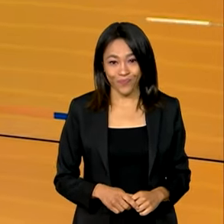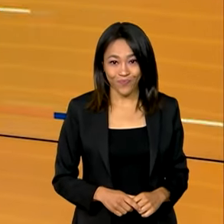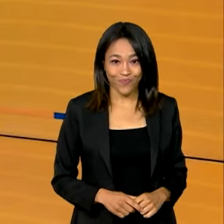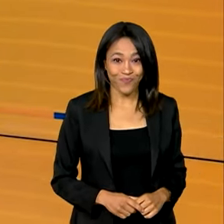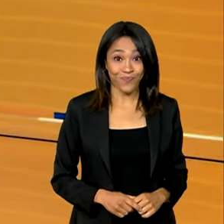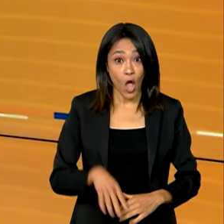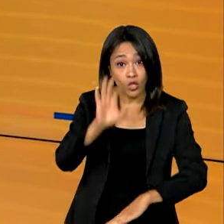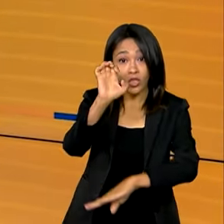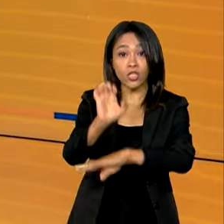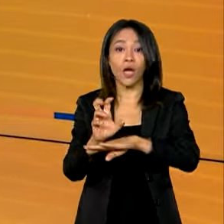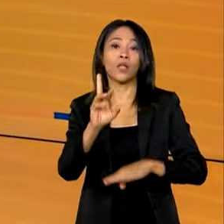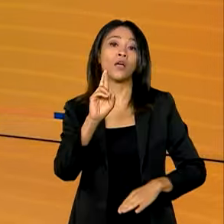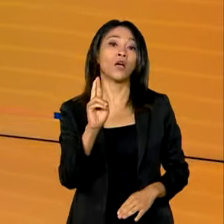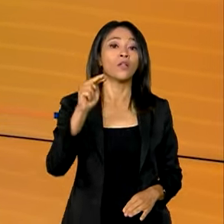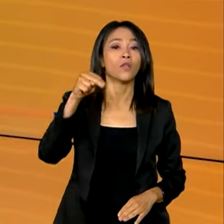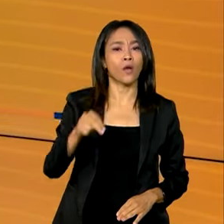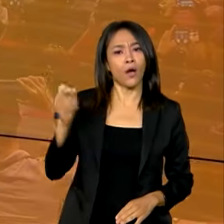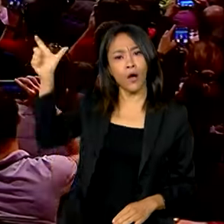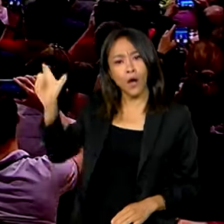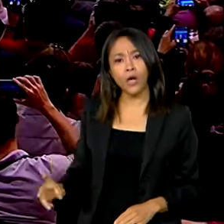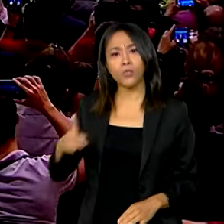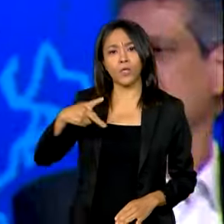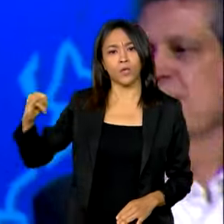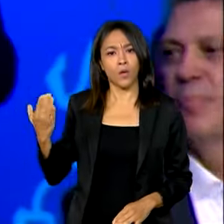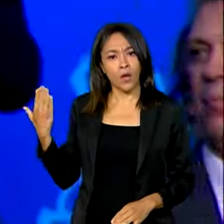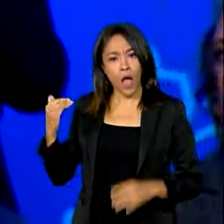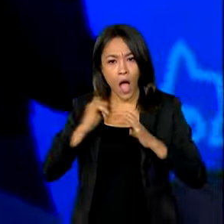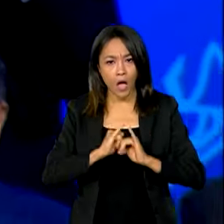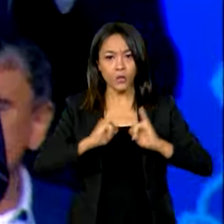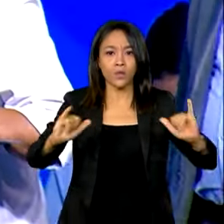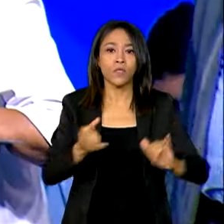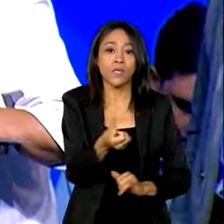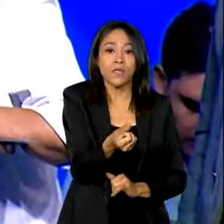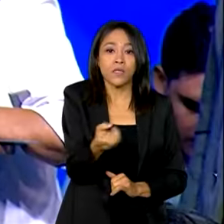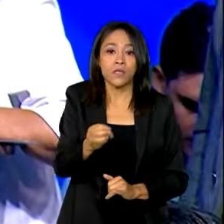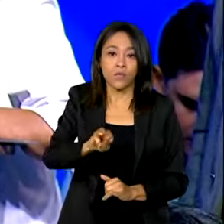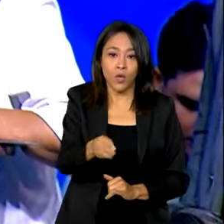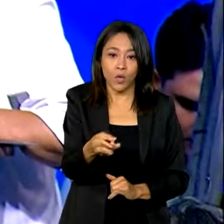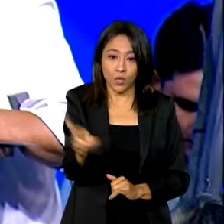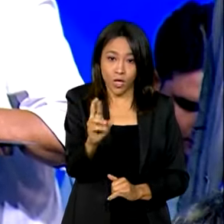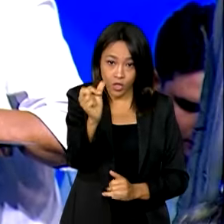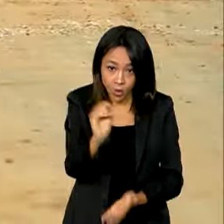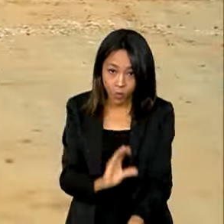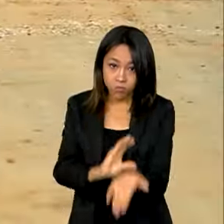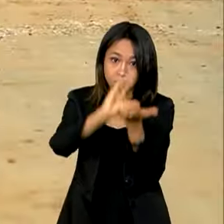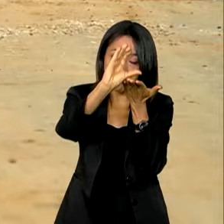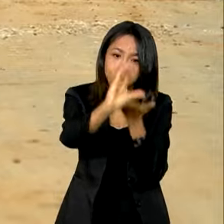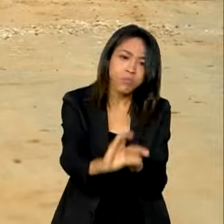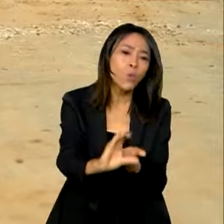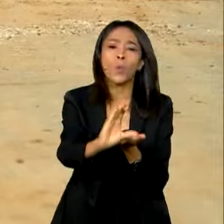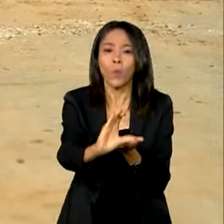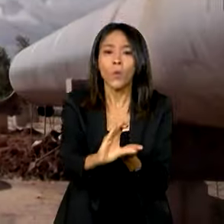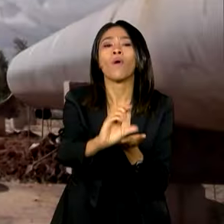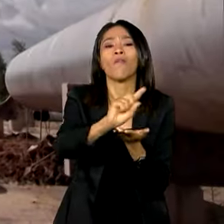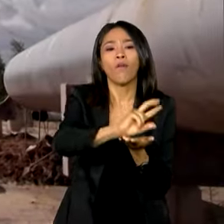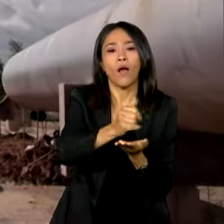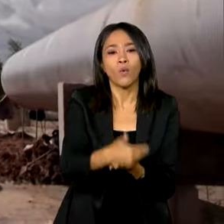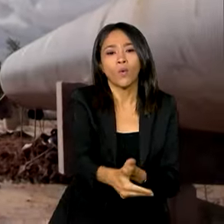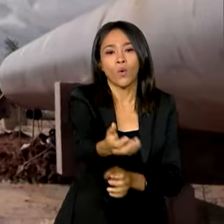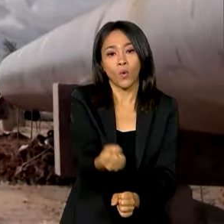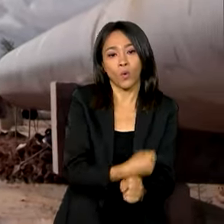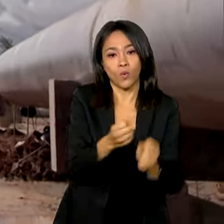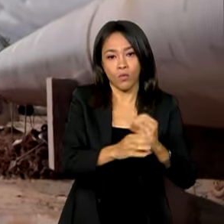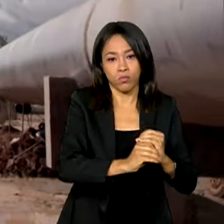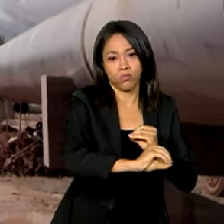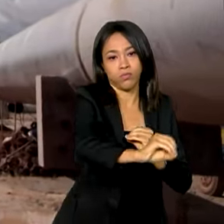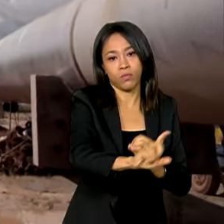No Rio Grande do Norte, presidente Lula anuncia 600 milhões de reais em investimentos. Recursos vão para obras de